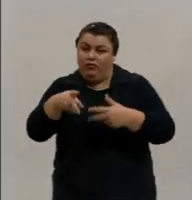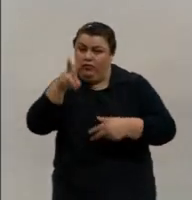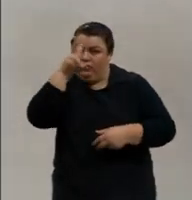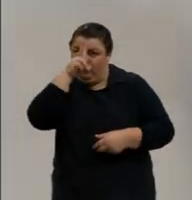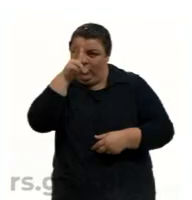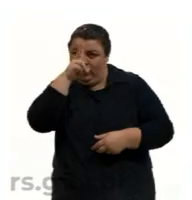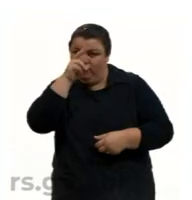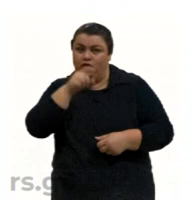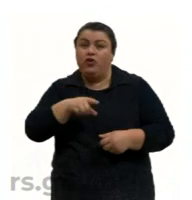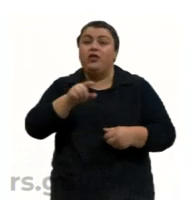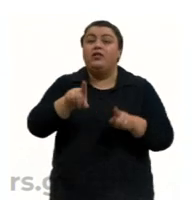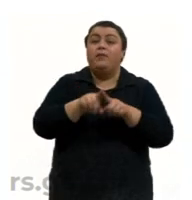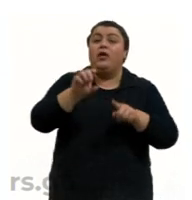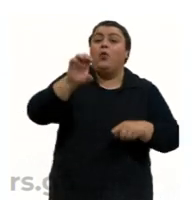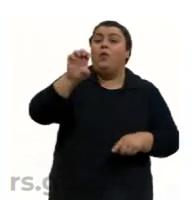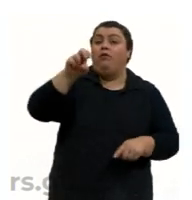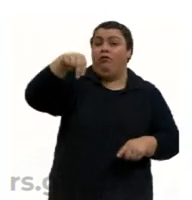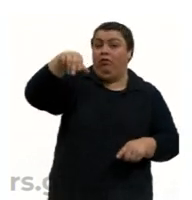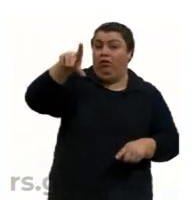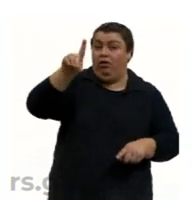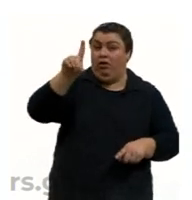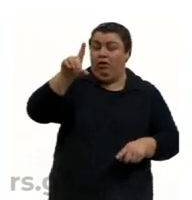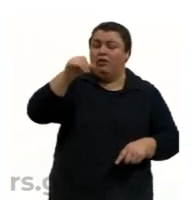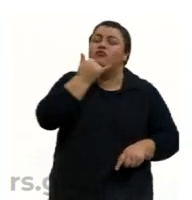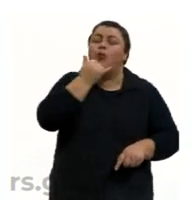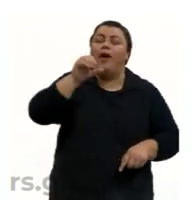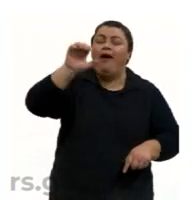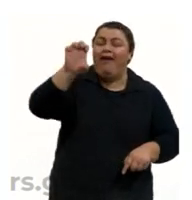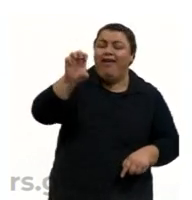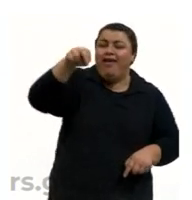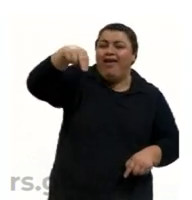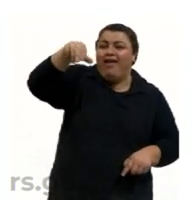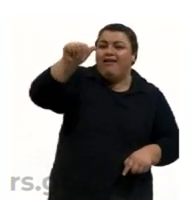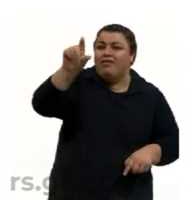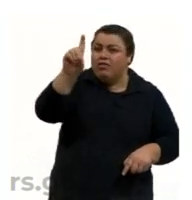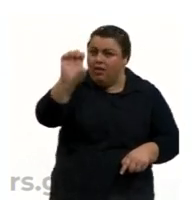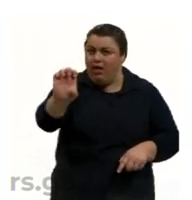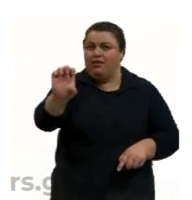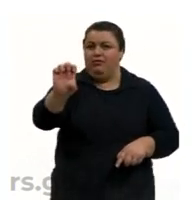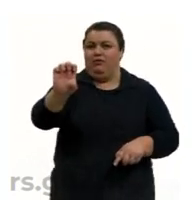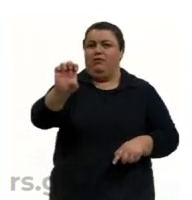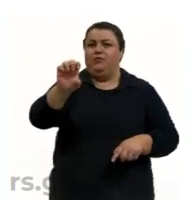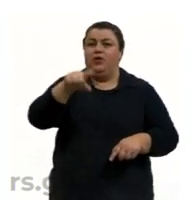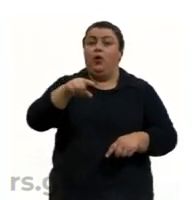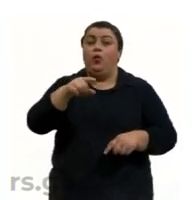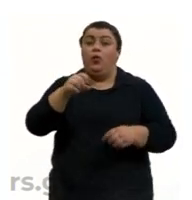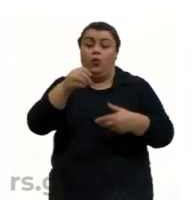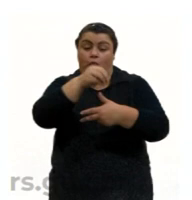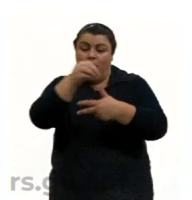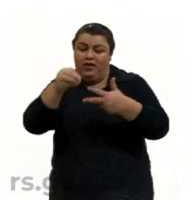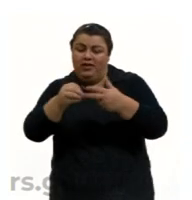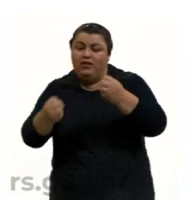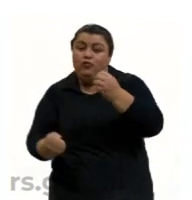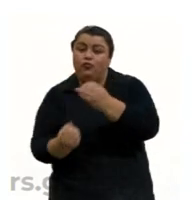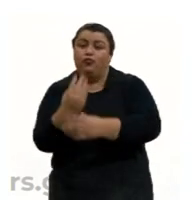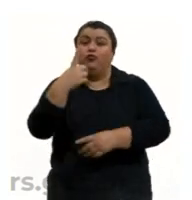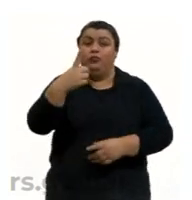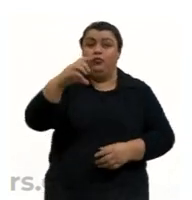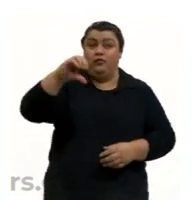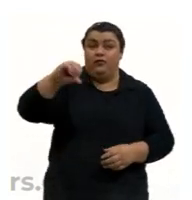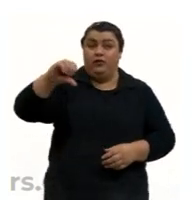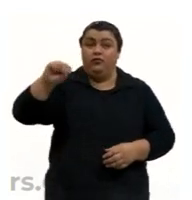superior. Então, o Enem surge em 1998 com uma política apenas para avaliar. Ela era